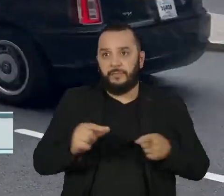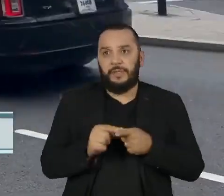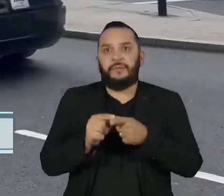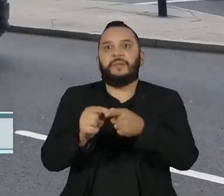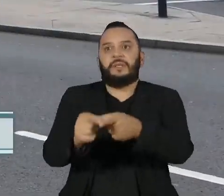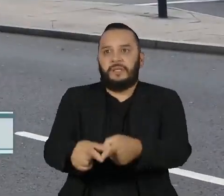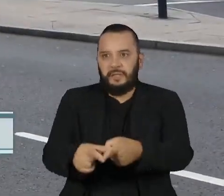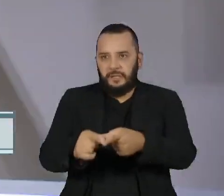e arredores. Apoie Apoies! Apoies!